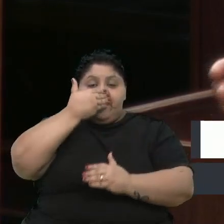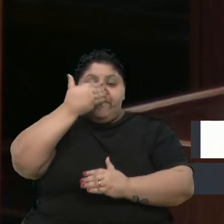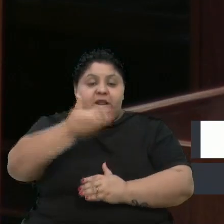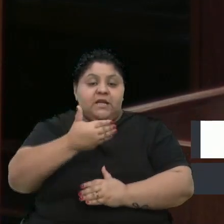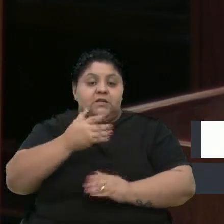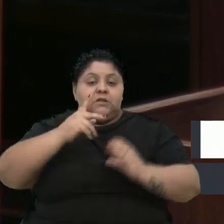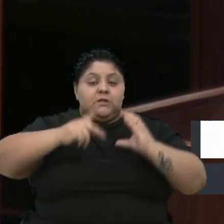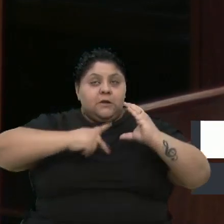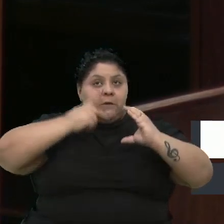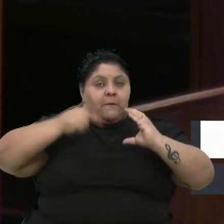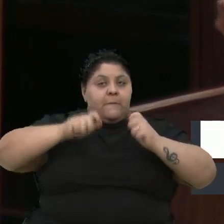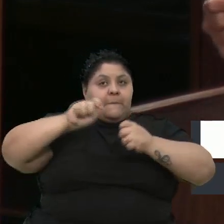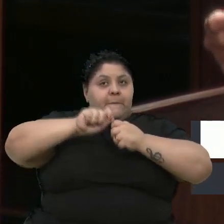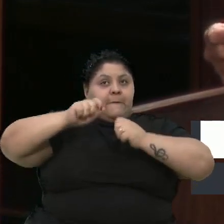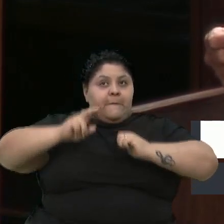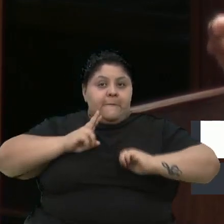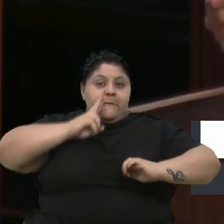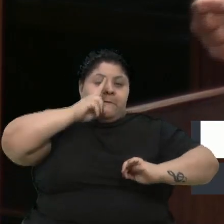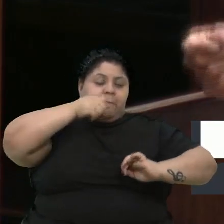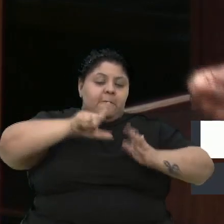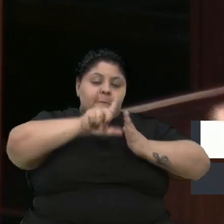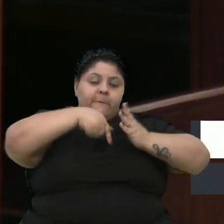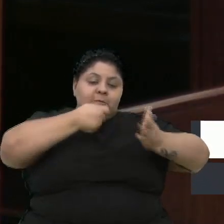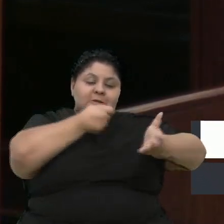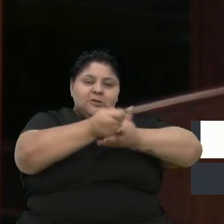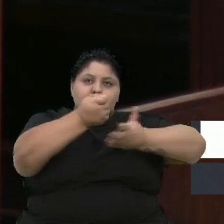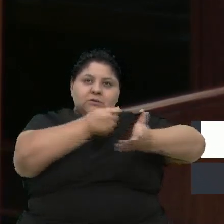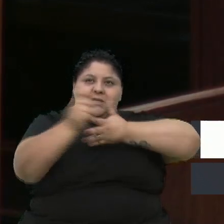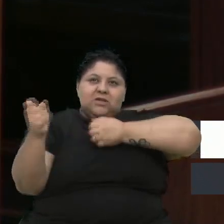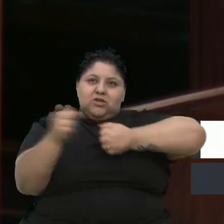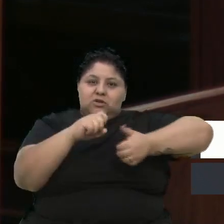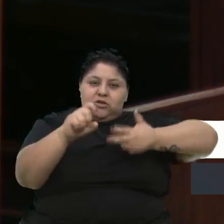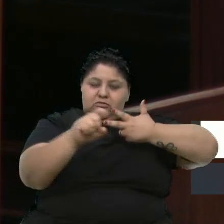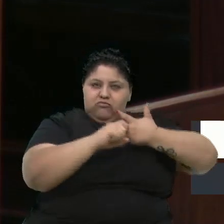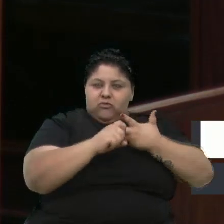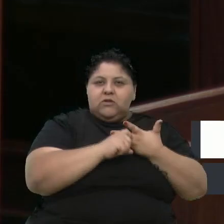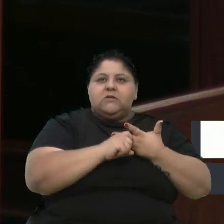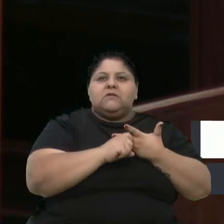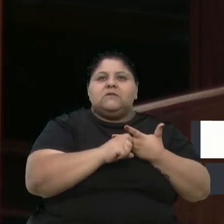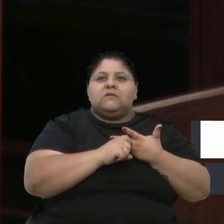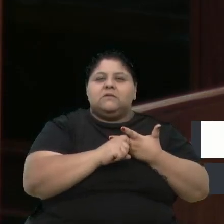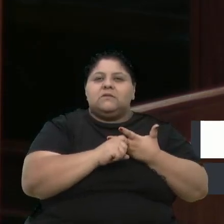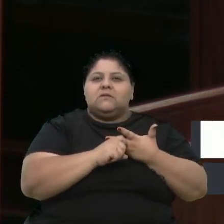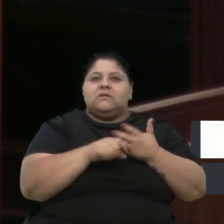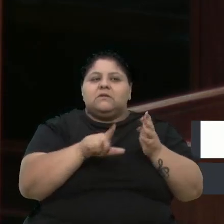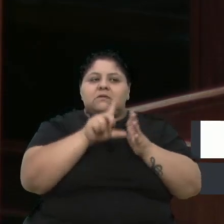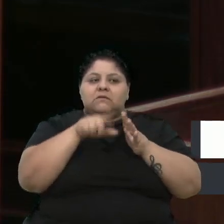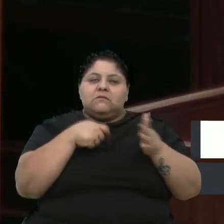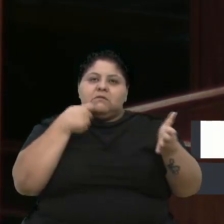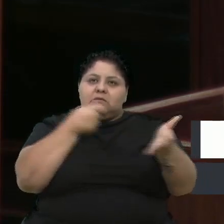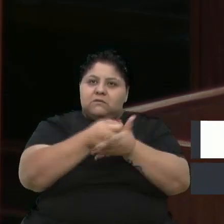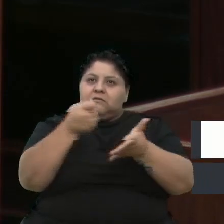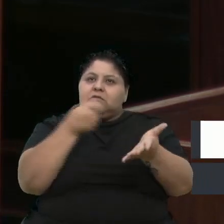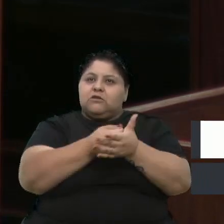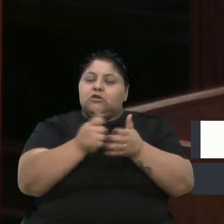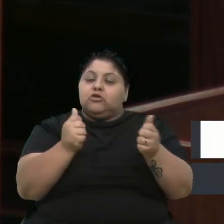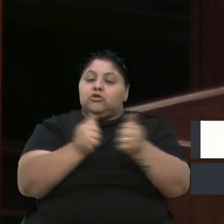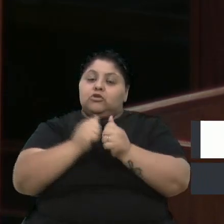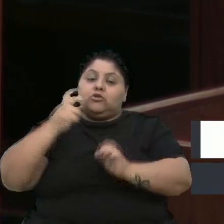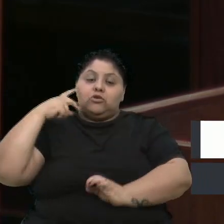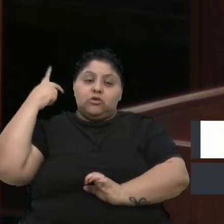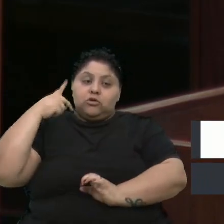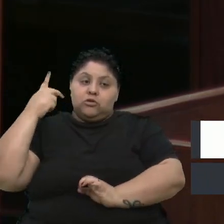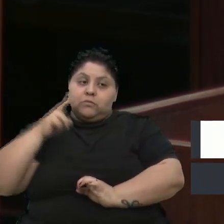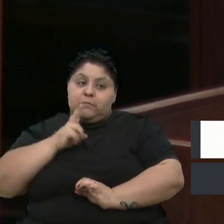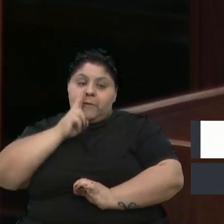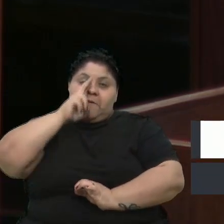mais forte, para nós poder cobrar do Poder Executivo, dos poderes, para poder cobrar com os vereadores, para ficar mais forte